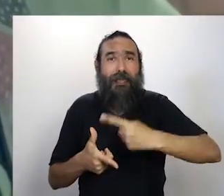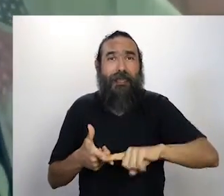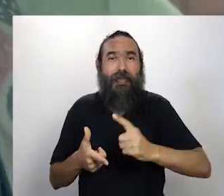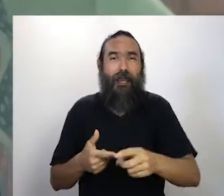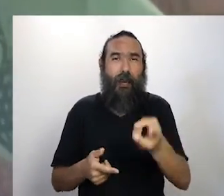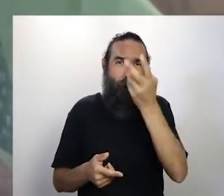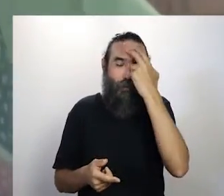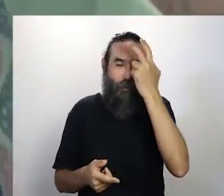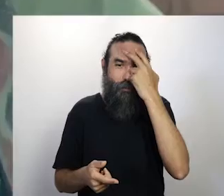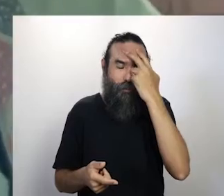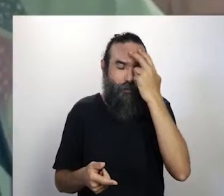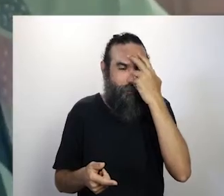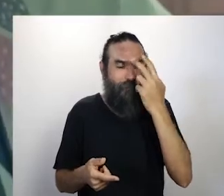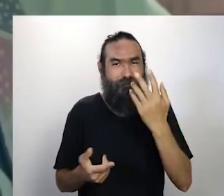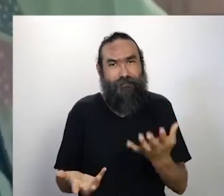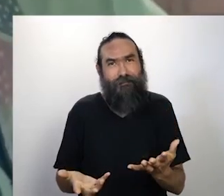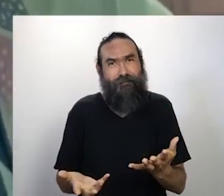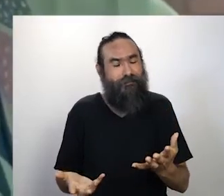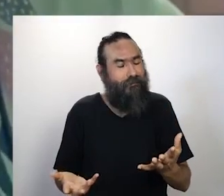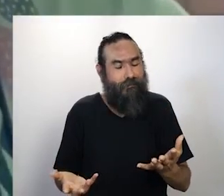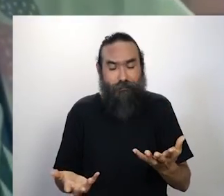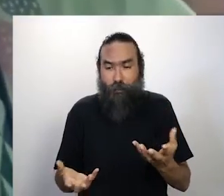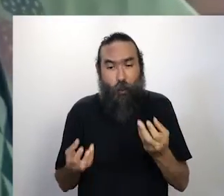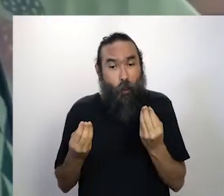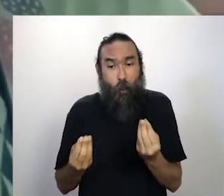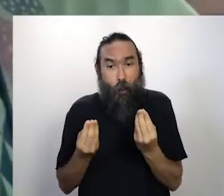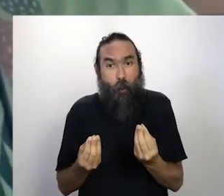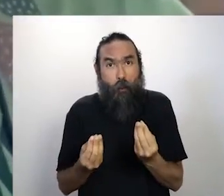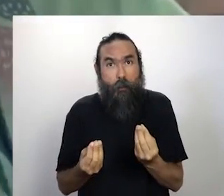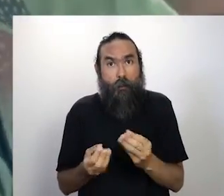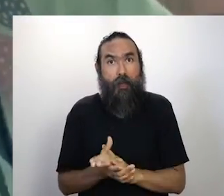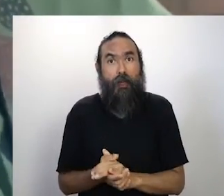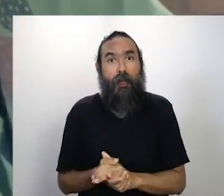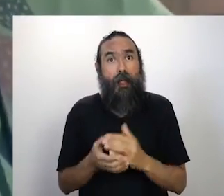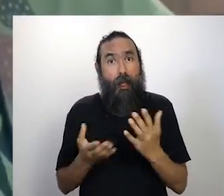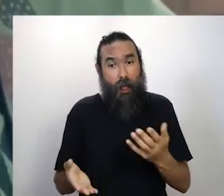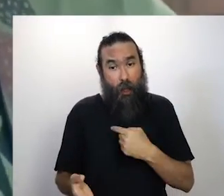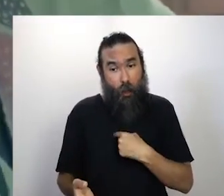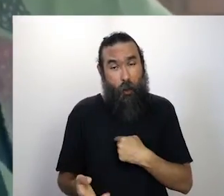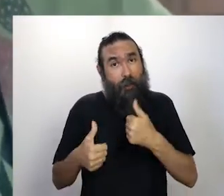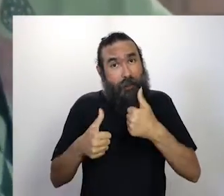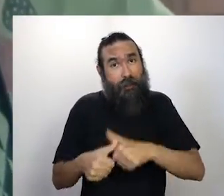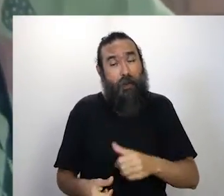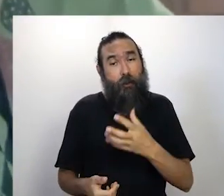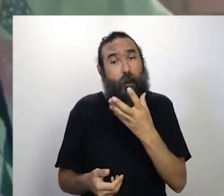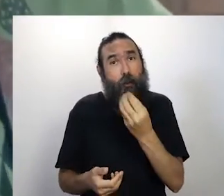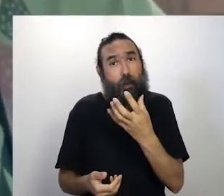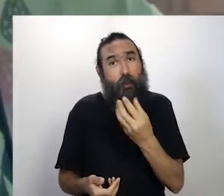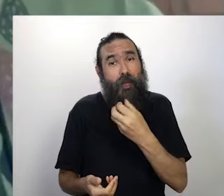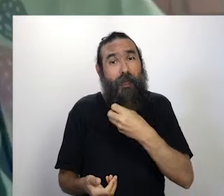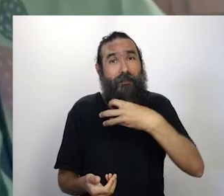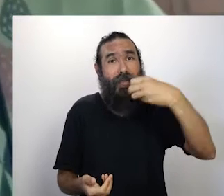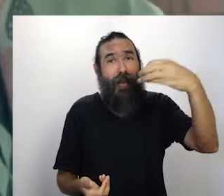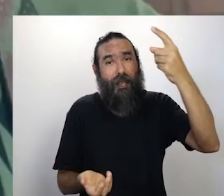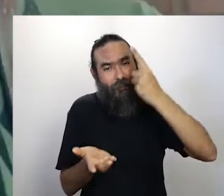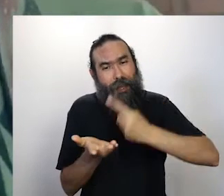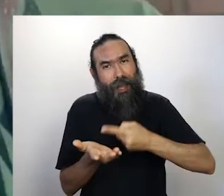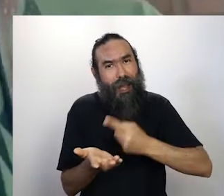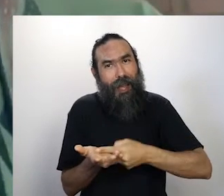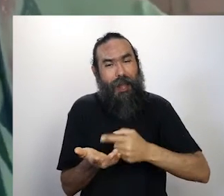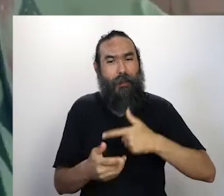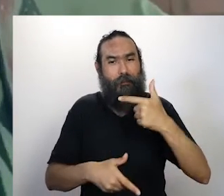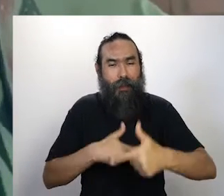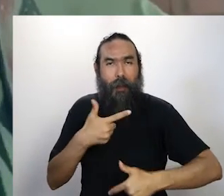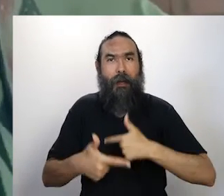realmente absurda que a gente está vivendo, eu estava com um ano, com muitas viagens, com muitas produções,